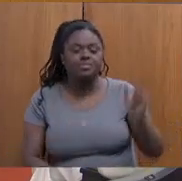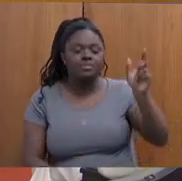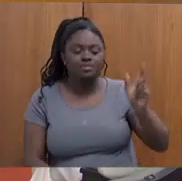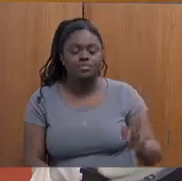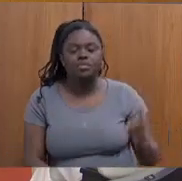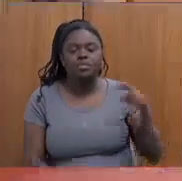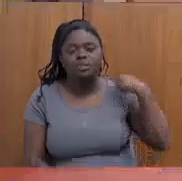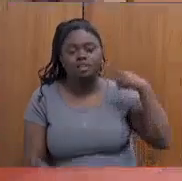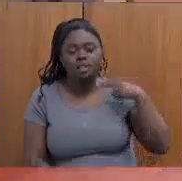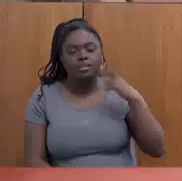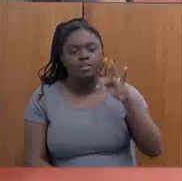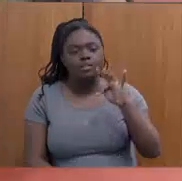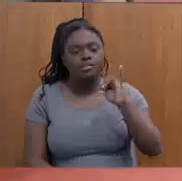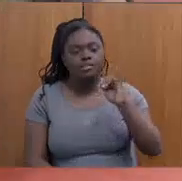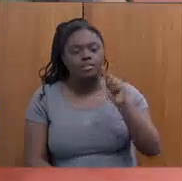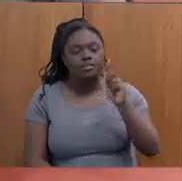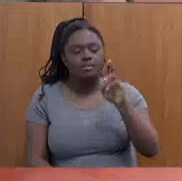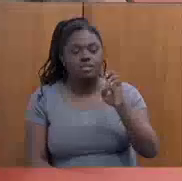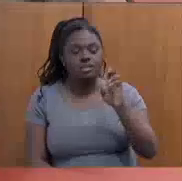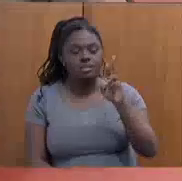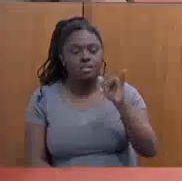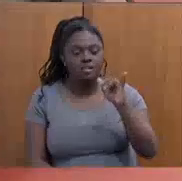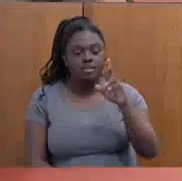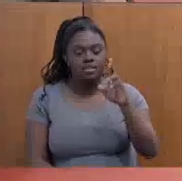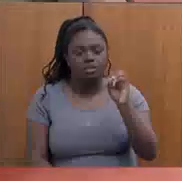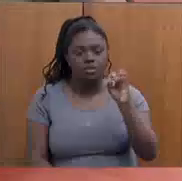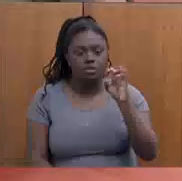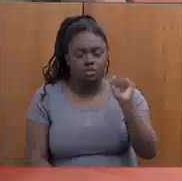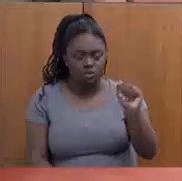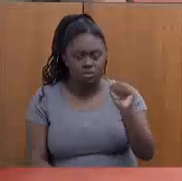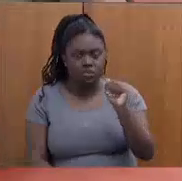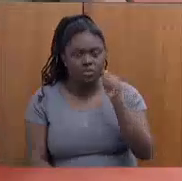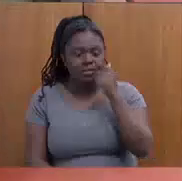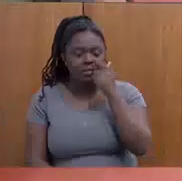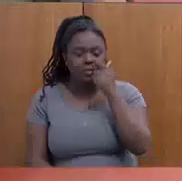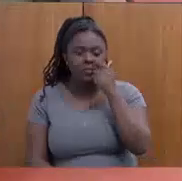Figueiroa, também meu conterrâneo, o juiz de fora está...